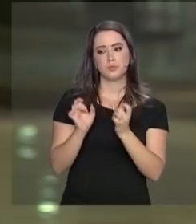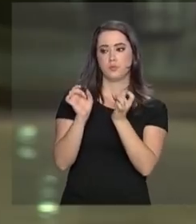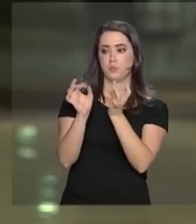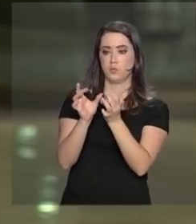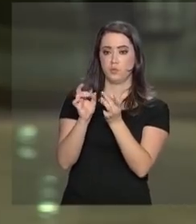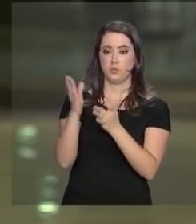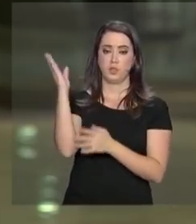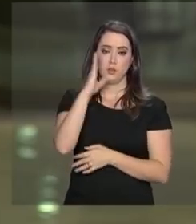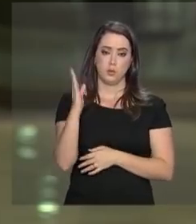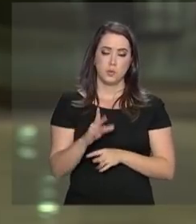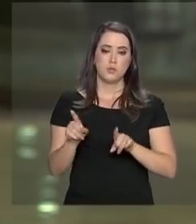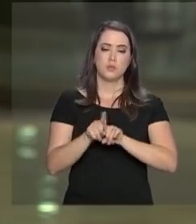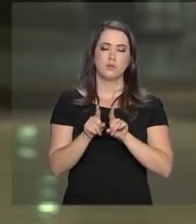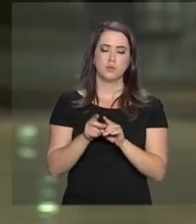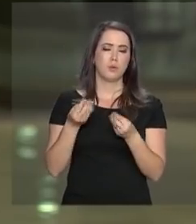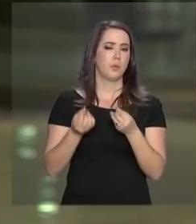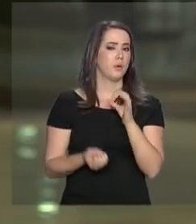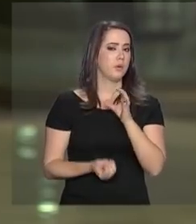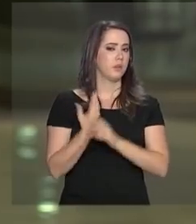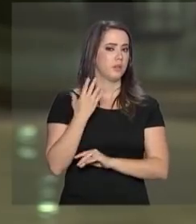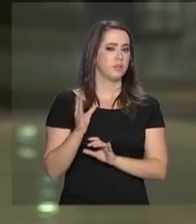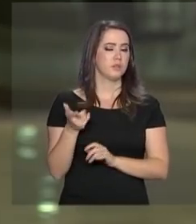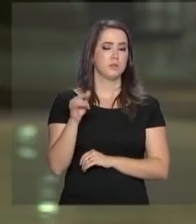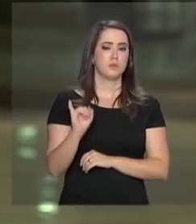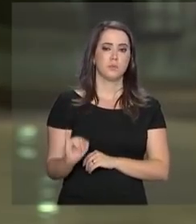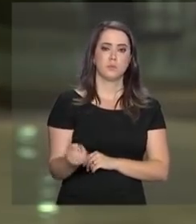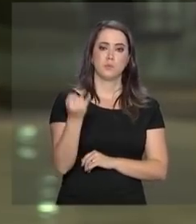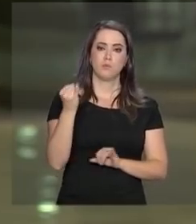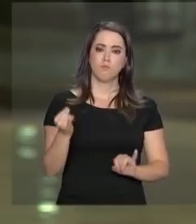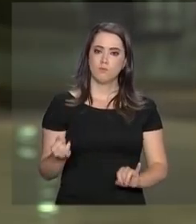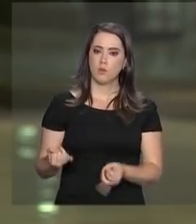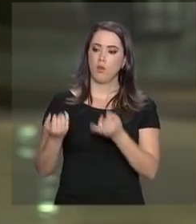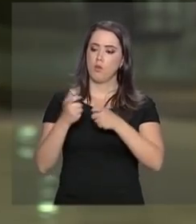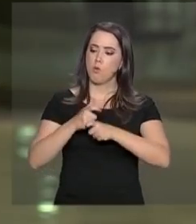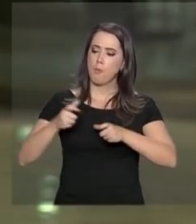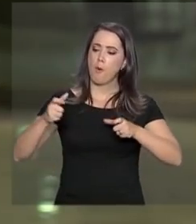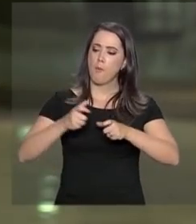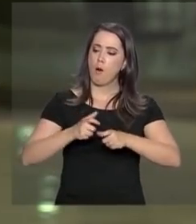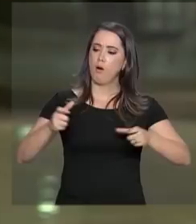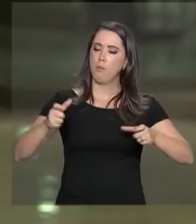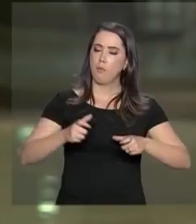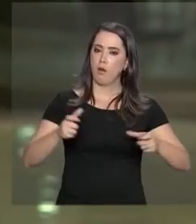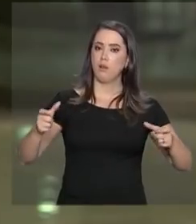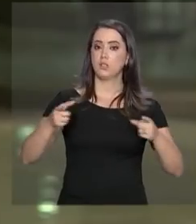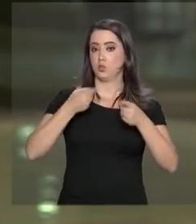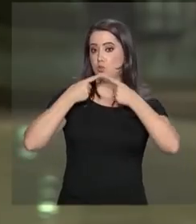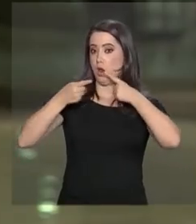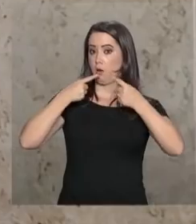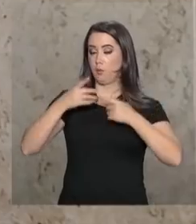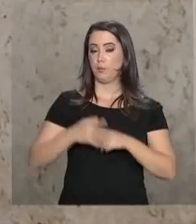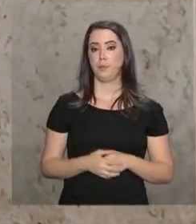do Brasil e também sobre a criação de oportunidades de ampliar o diálogo.